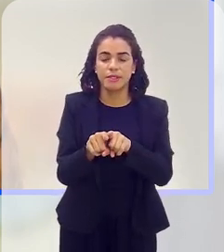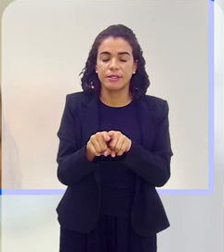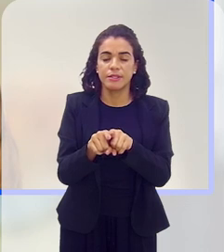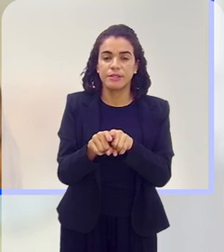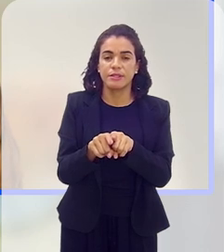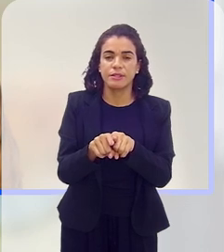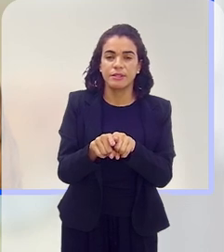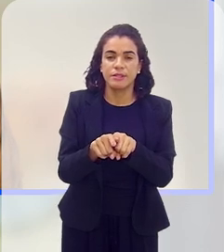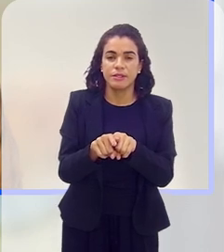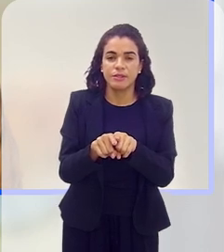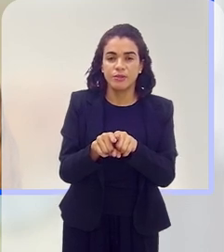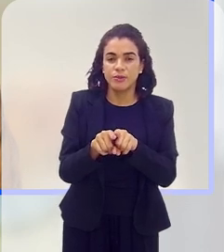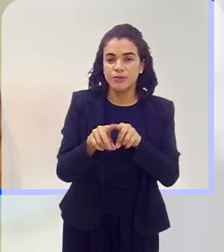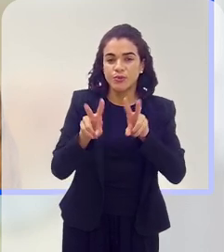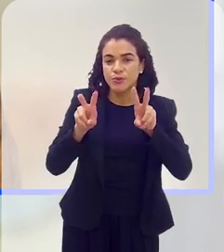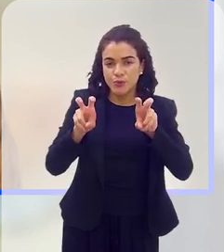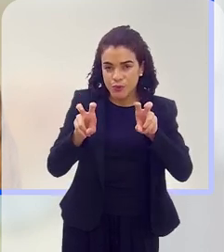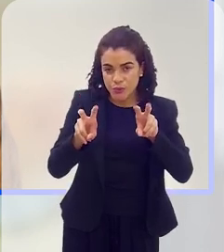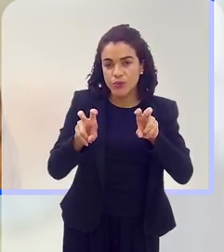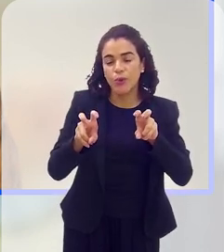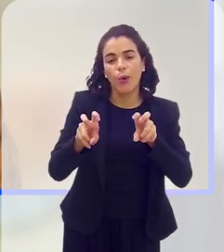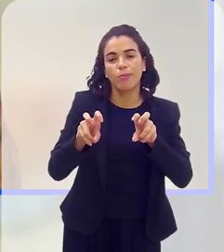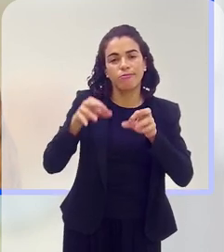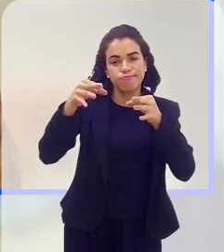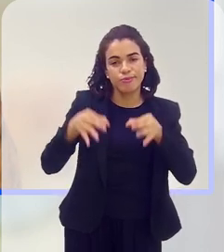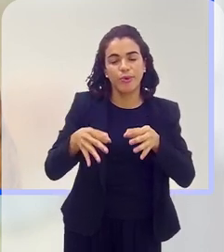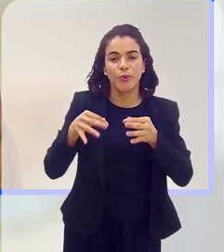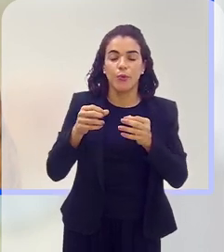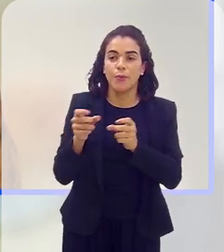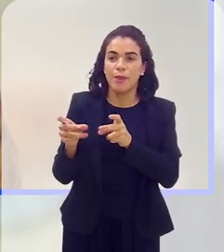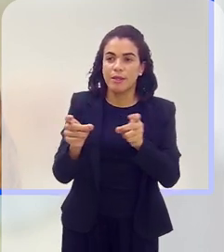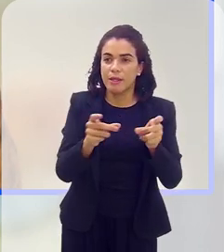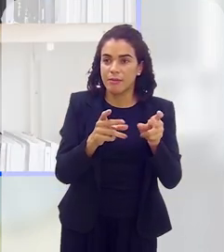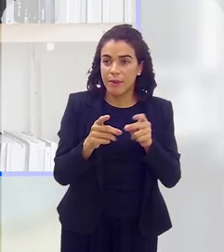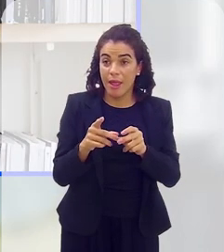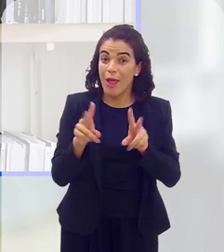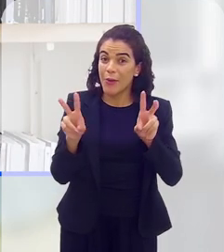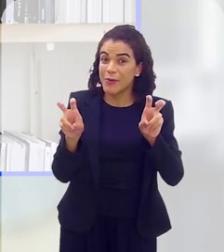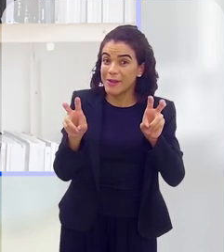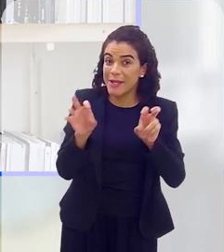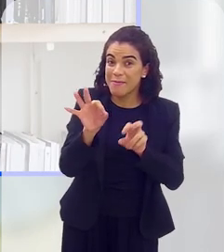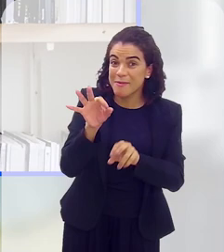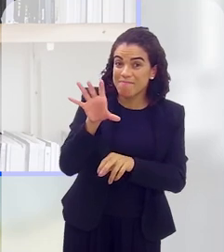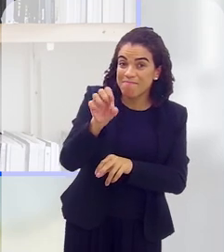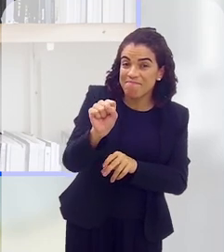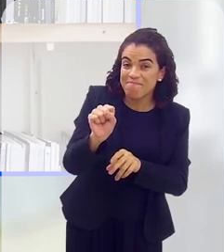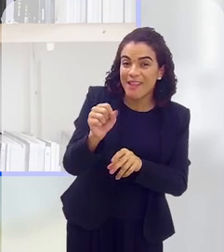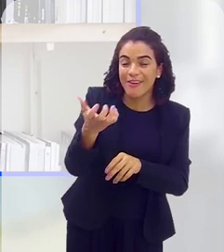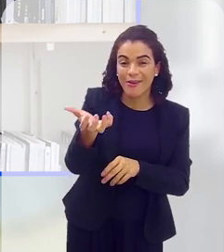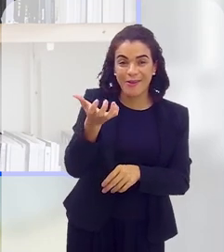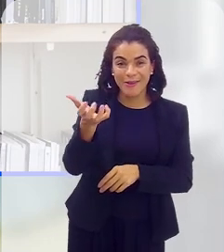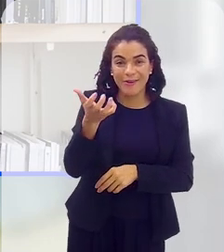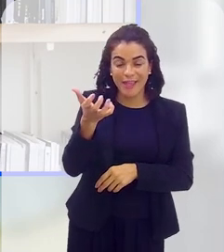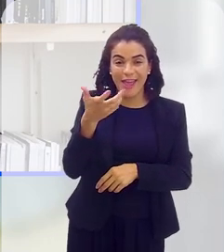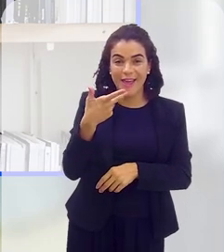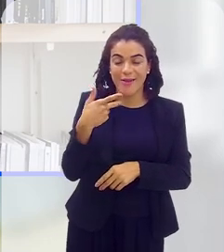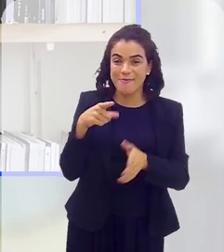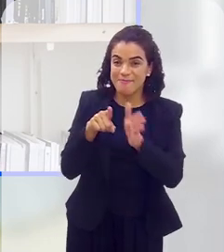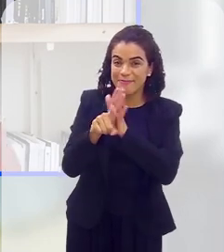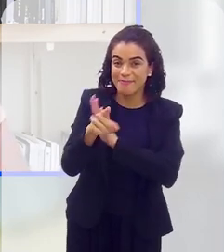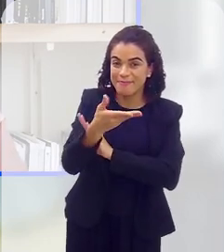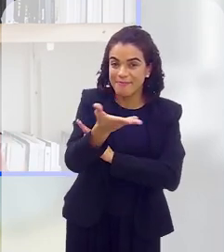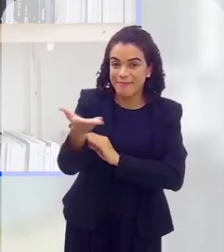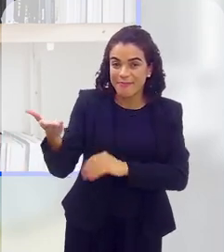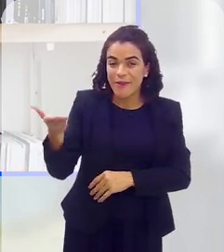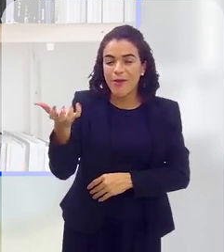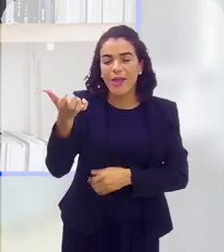na... com a judicialização do medicamento para conseguir... Pois é, esse é o tema, justamente, que eu queria... era o próximo tema que